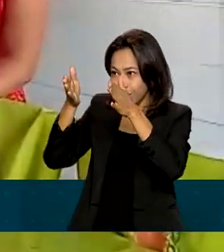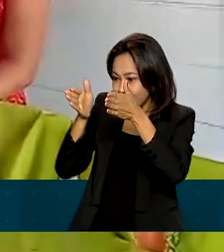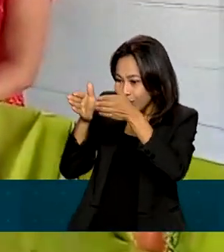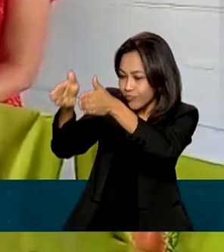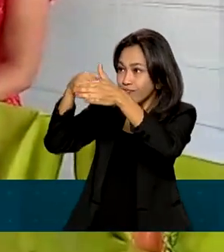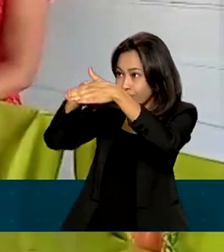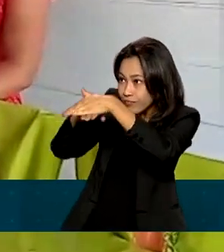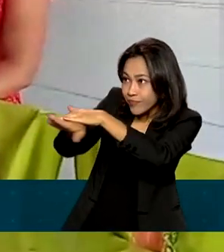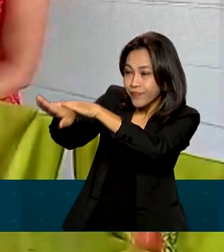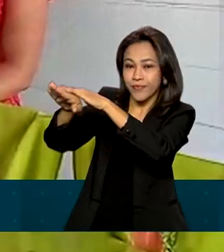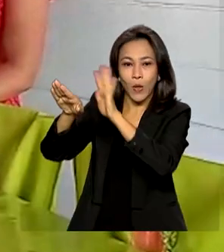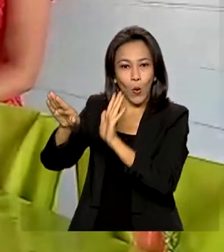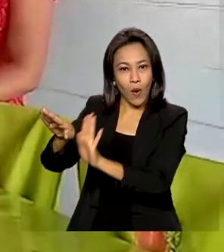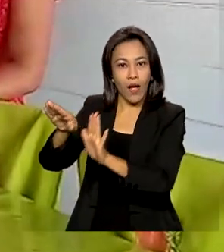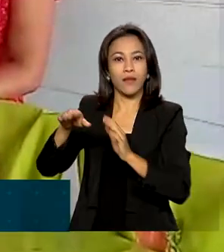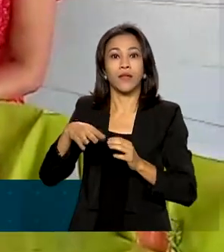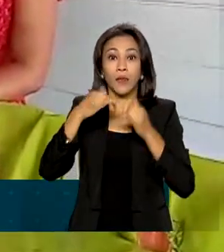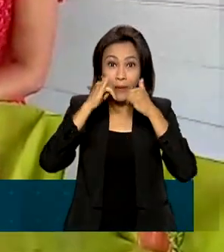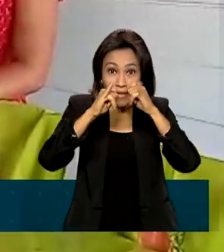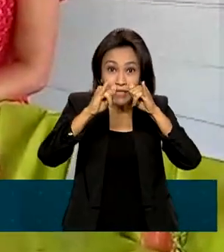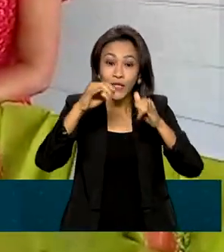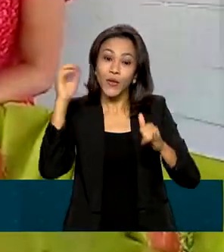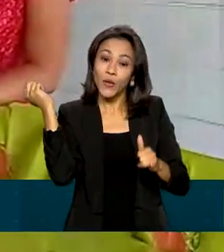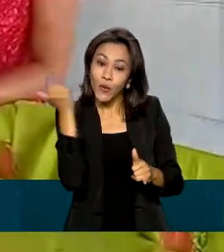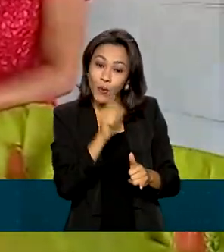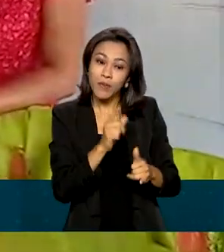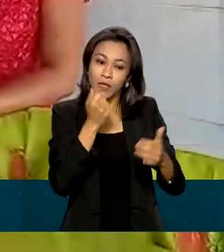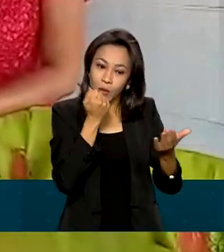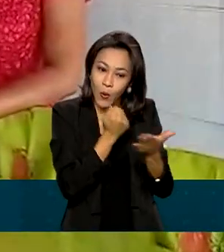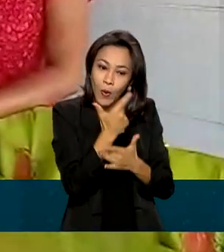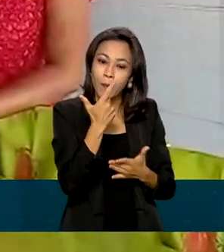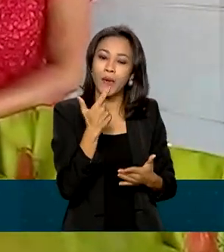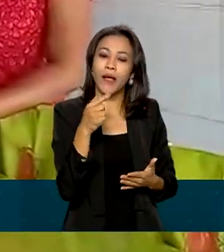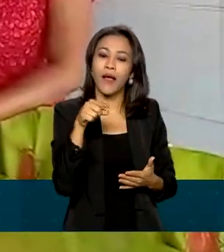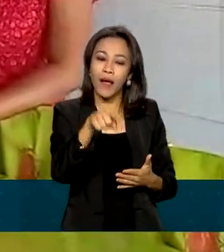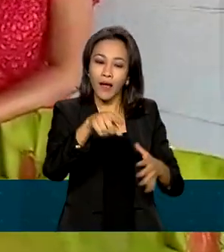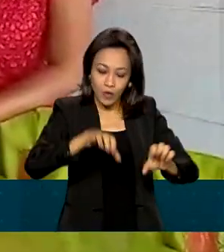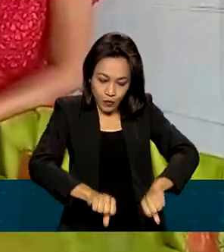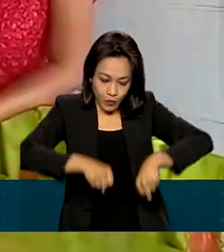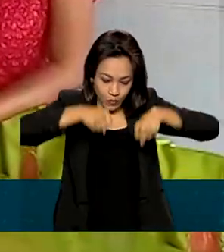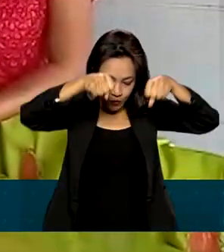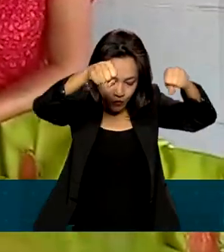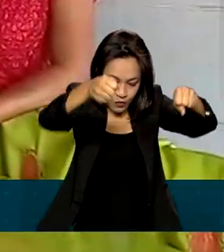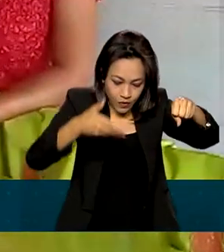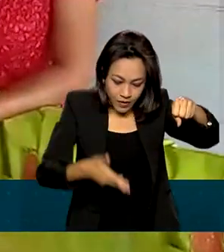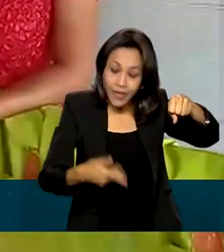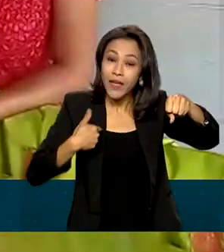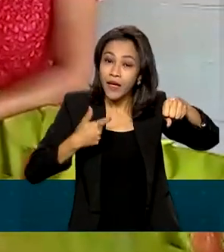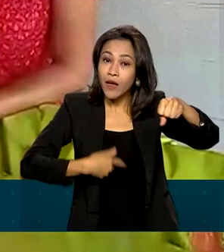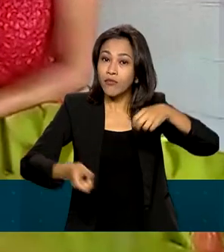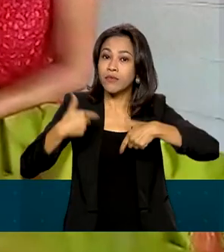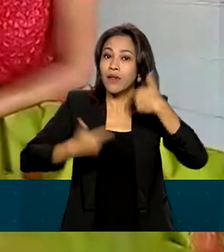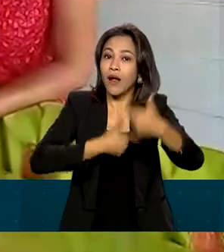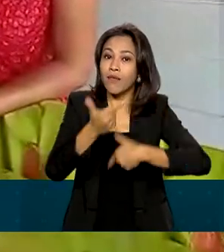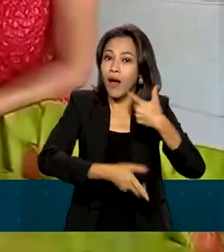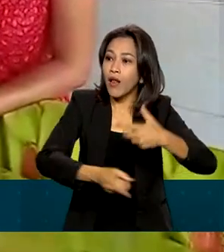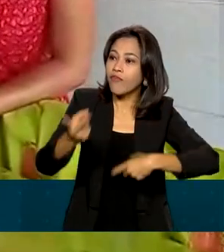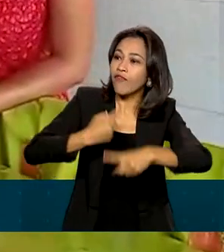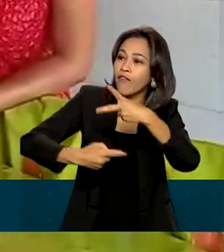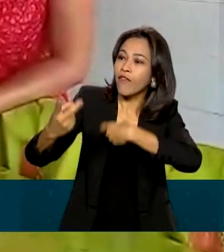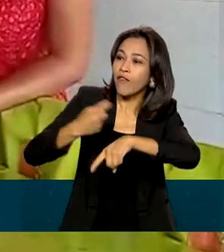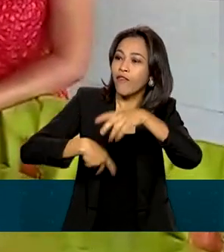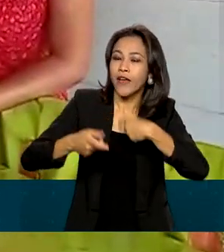energia também eu consegui comprar uma frise, que hoje é a fonte de renda aqui, que eu venho de